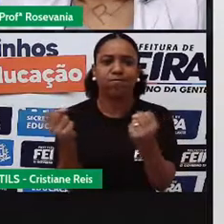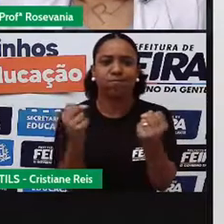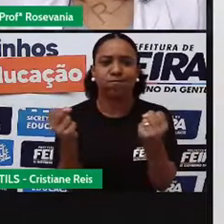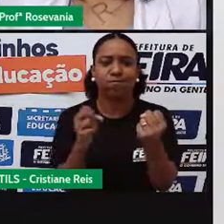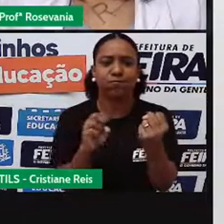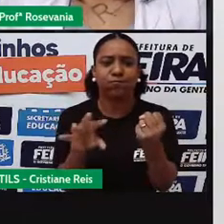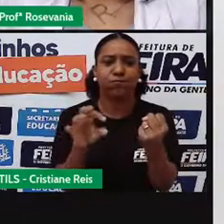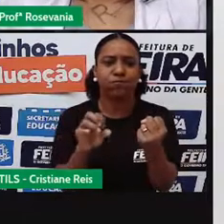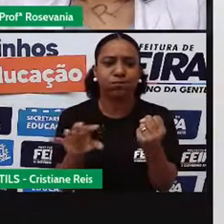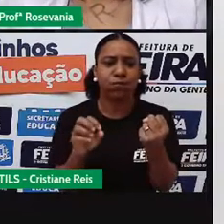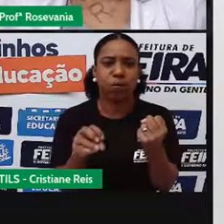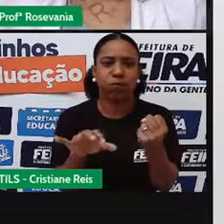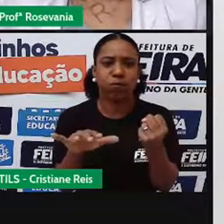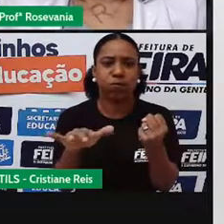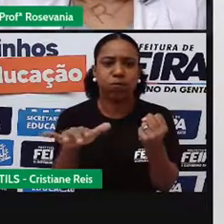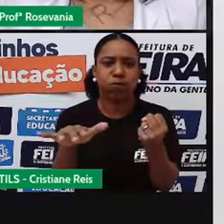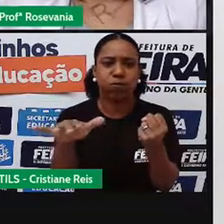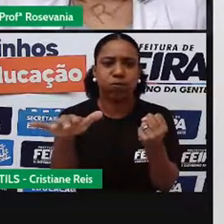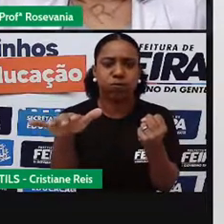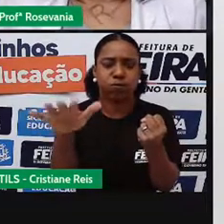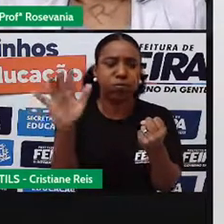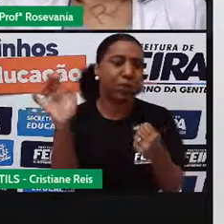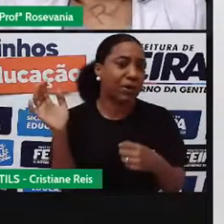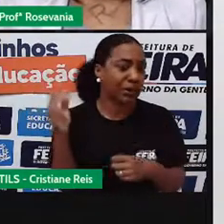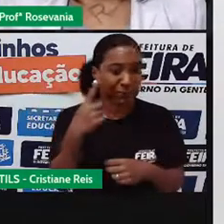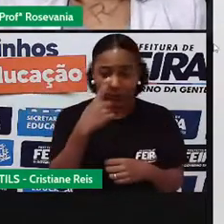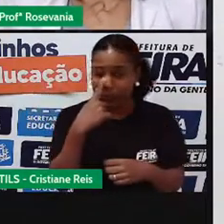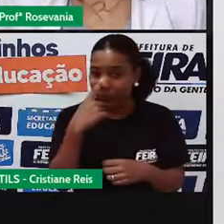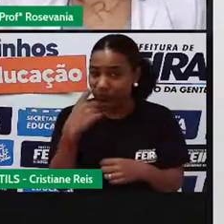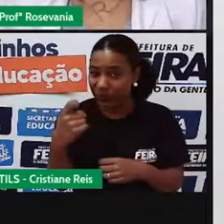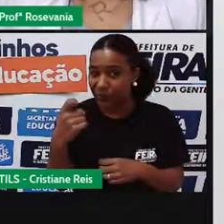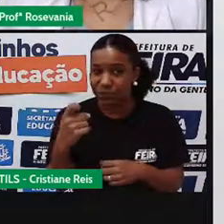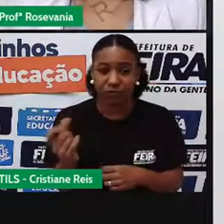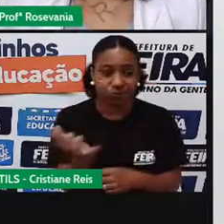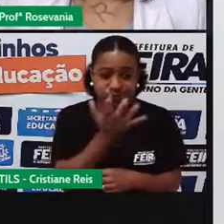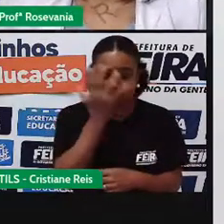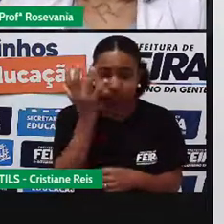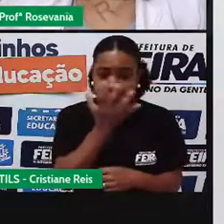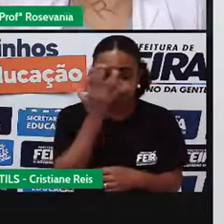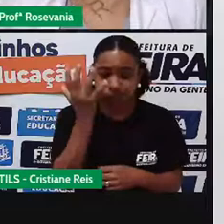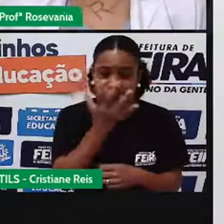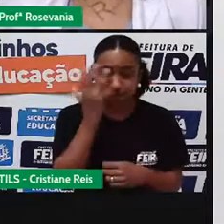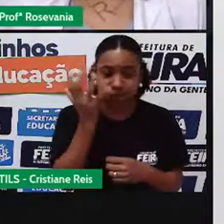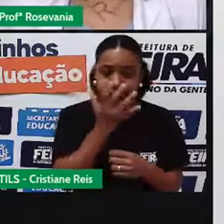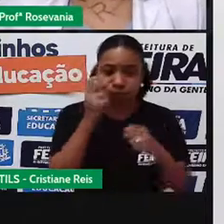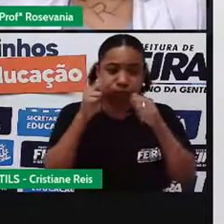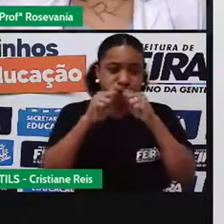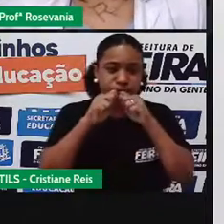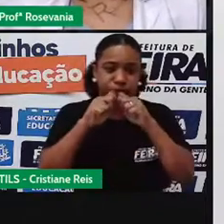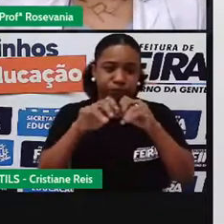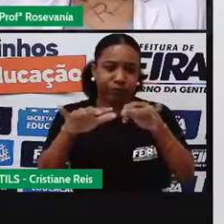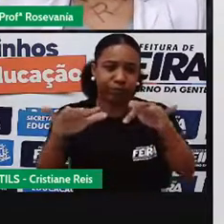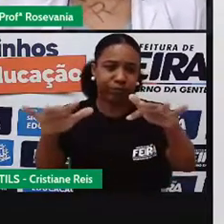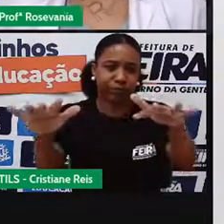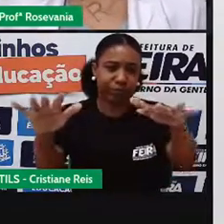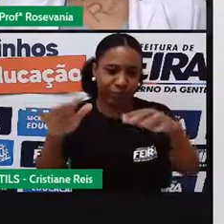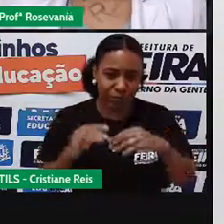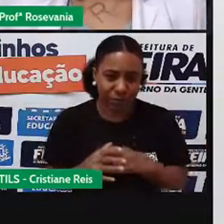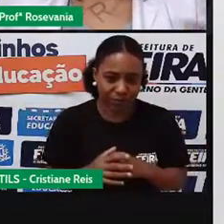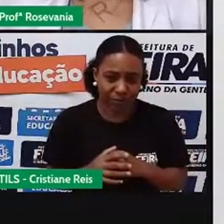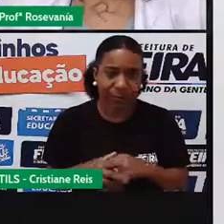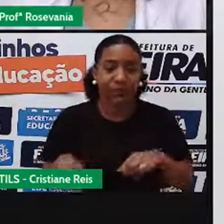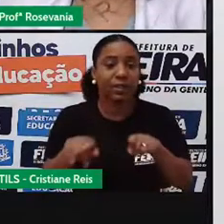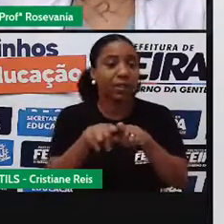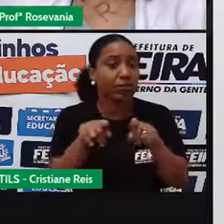tempo, mesmo com os filtros, né, a gente sabe que ainda tem um tanto desse que vai e aí, consequentemente, aumenta as